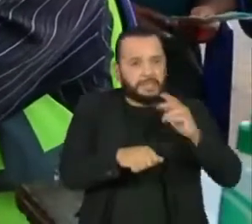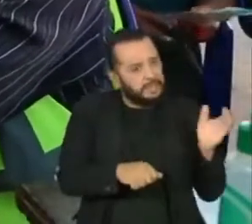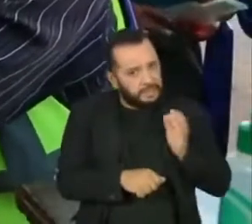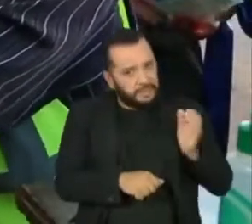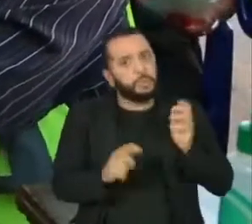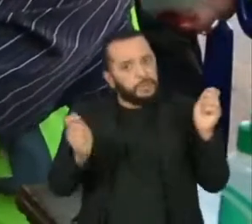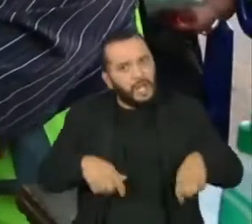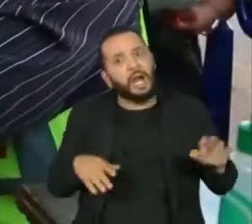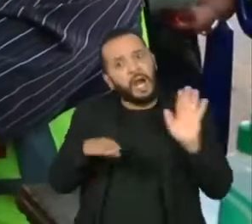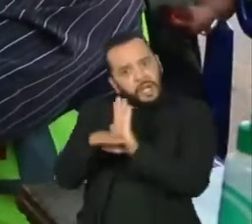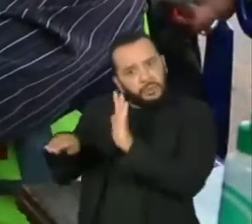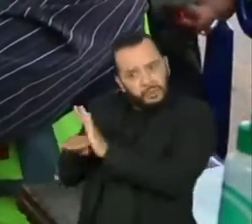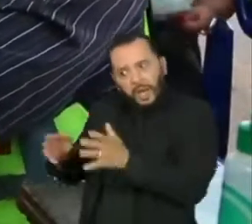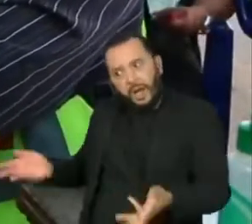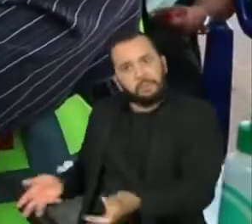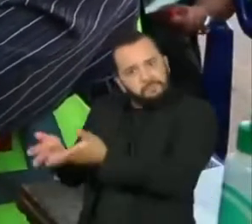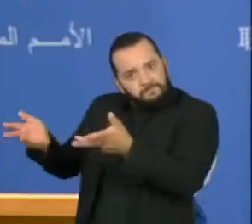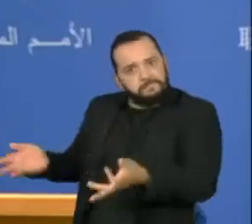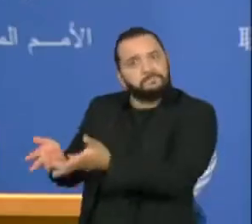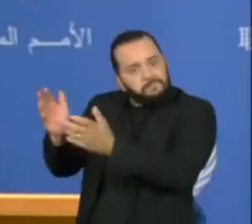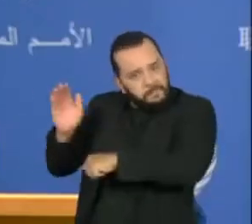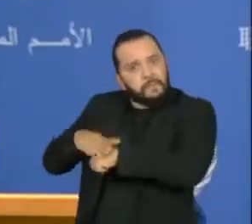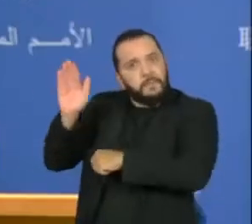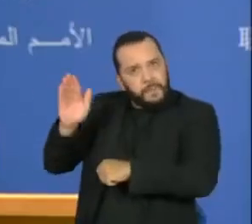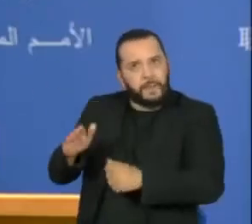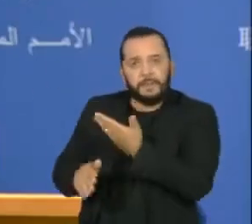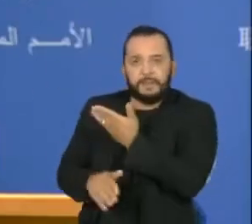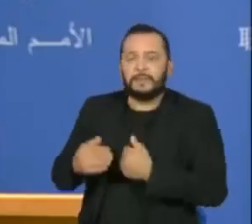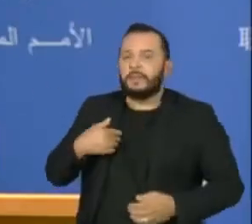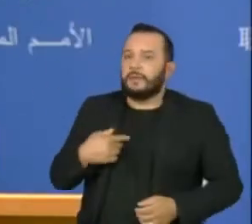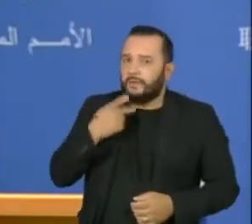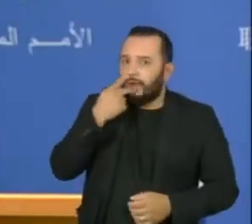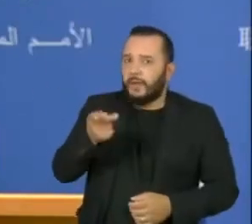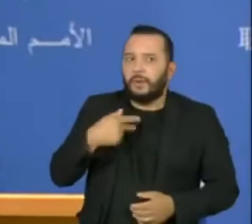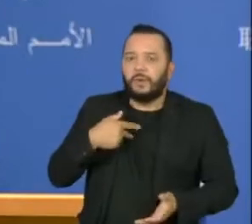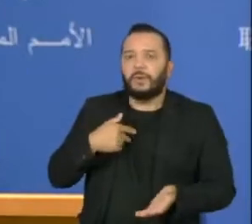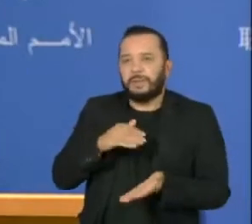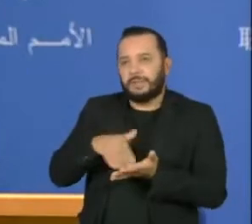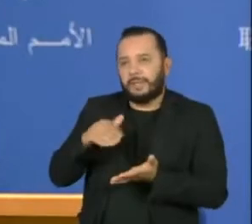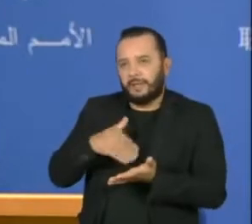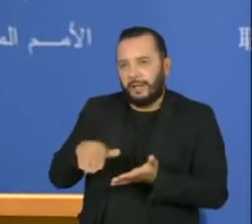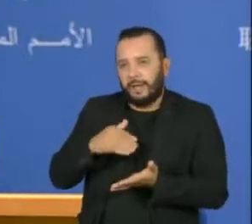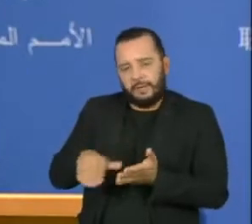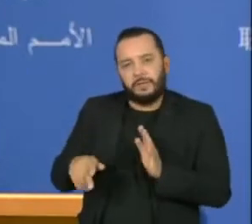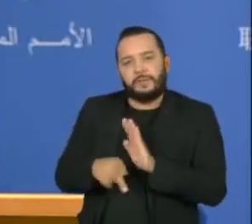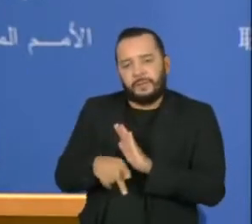poderiam e podem fazer muito mais, disse o porta-voz do secretário-geral.